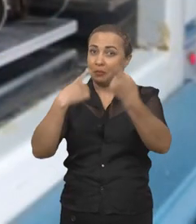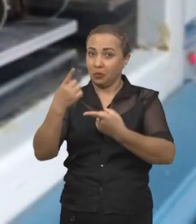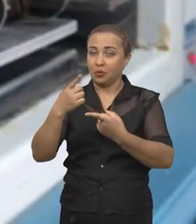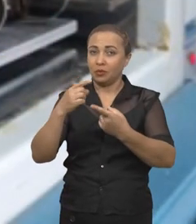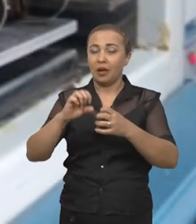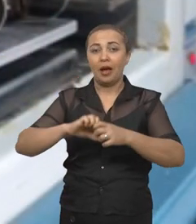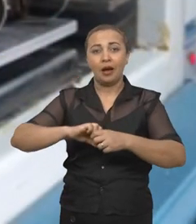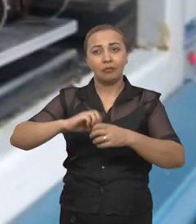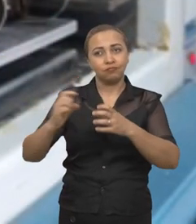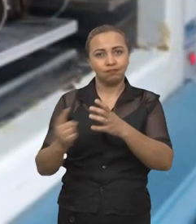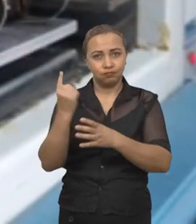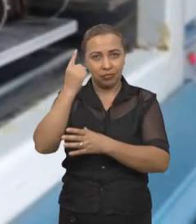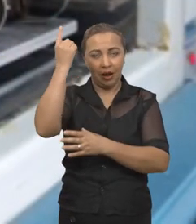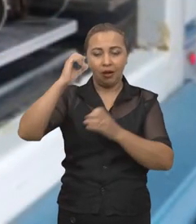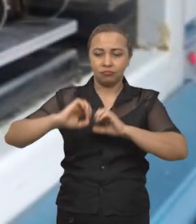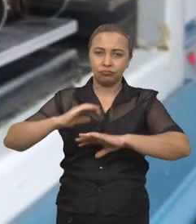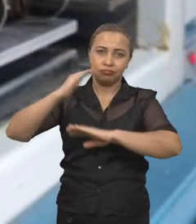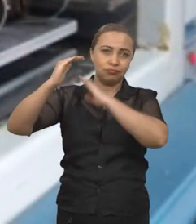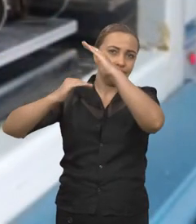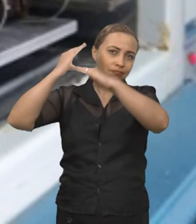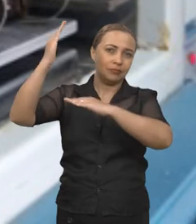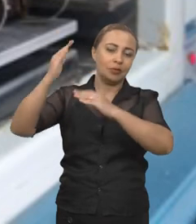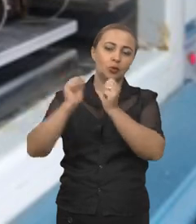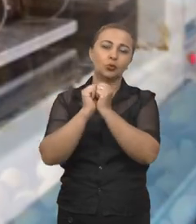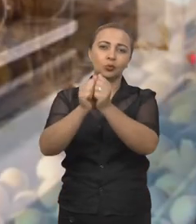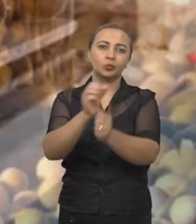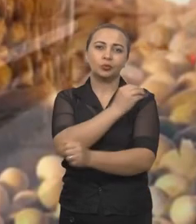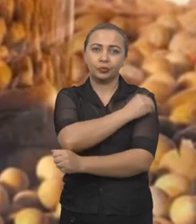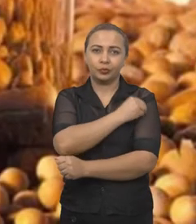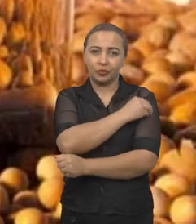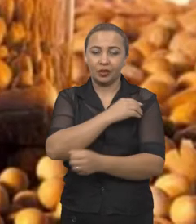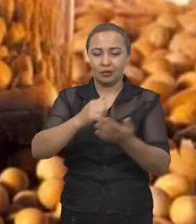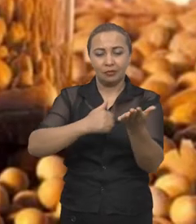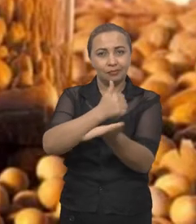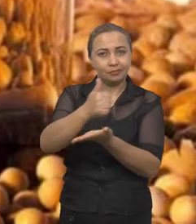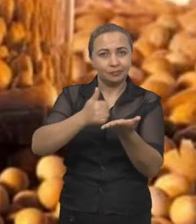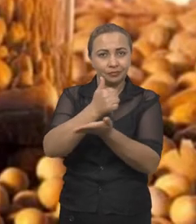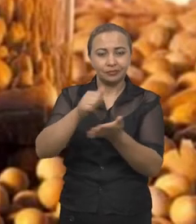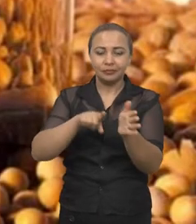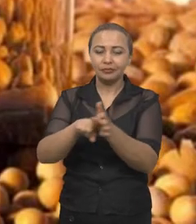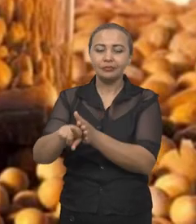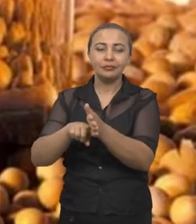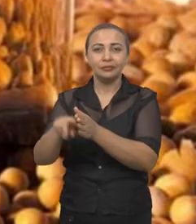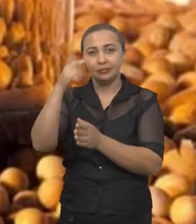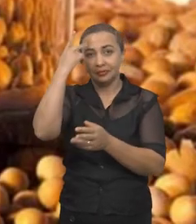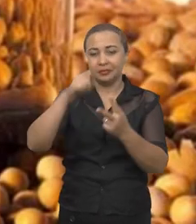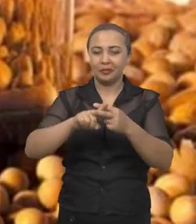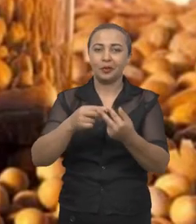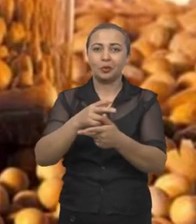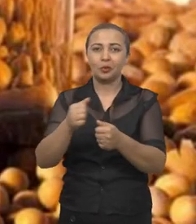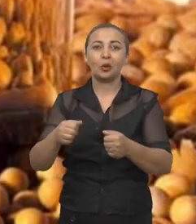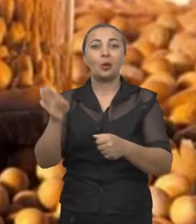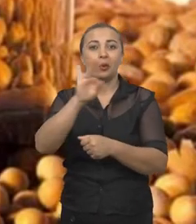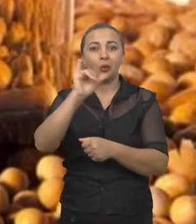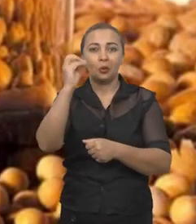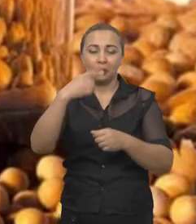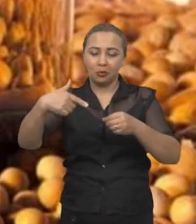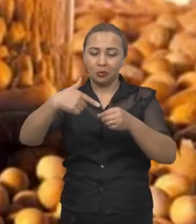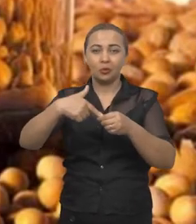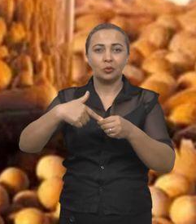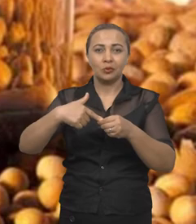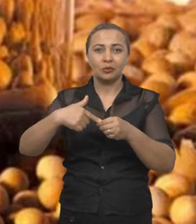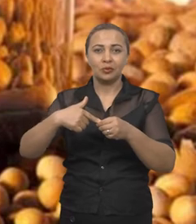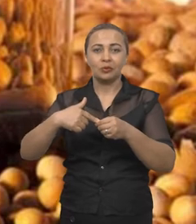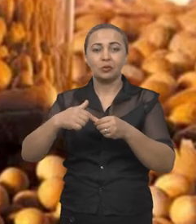reatores maiores, juntamente com o álcool. Então, essa seria a pesquisa base para a produção do biodiesel,